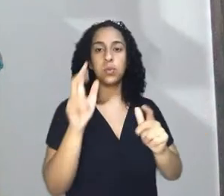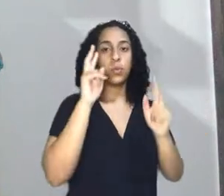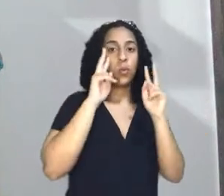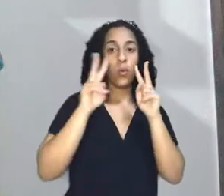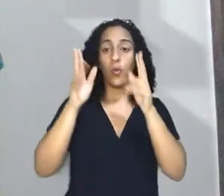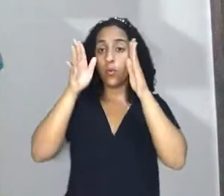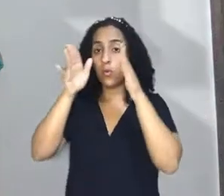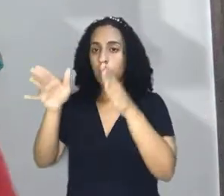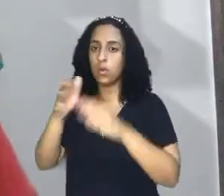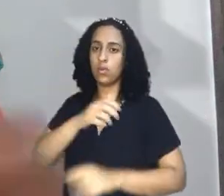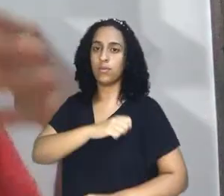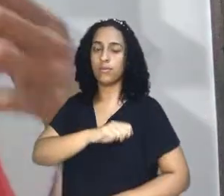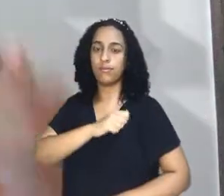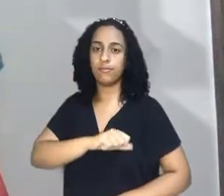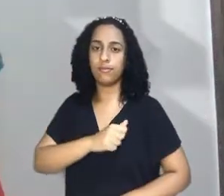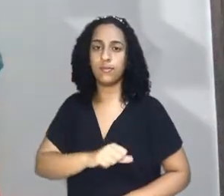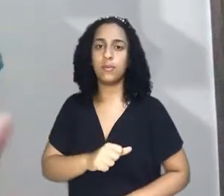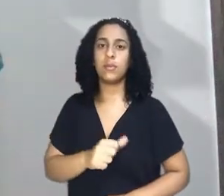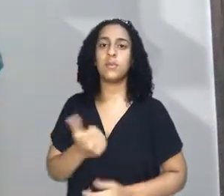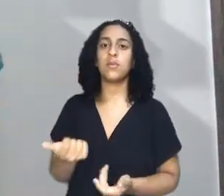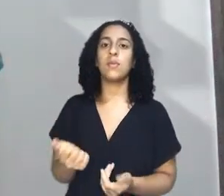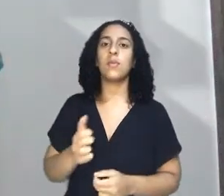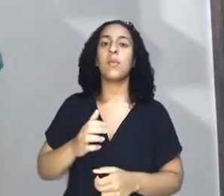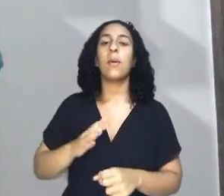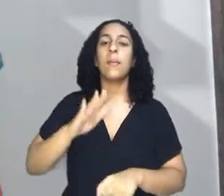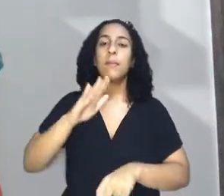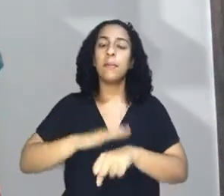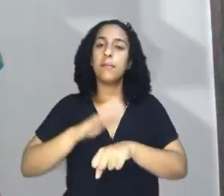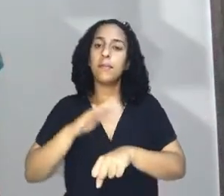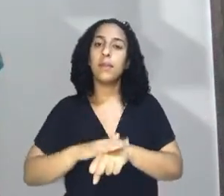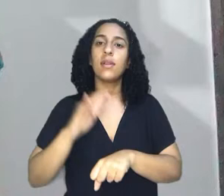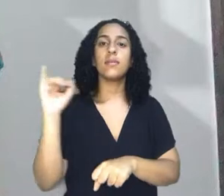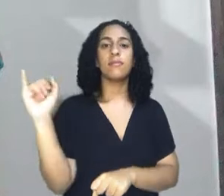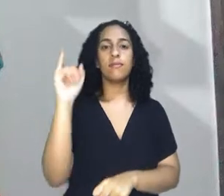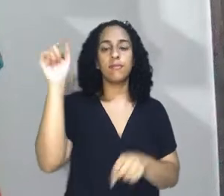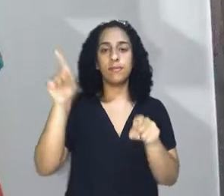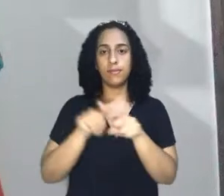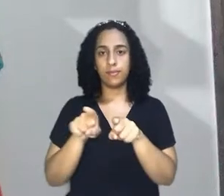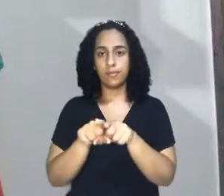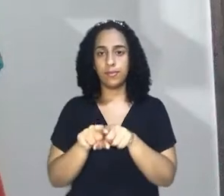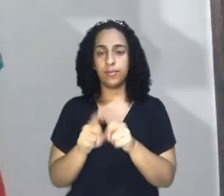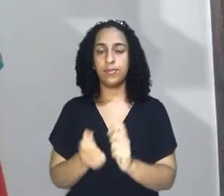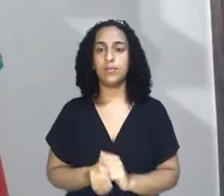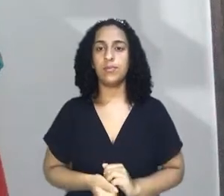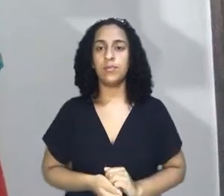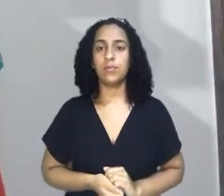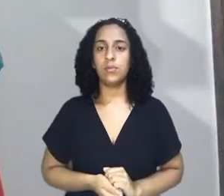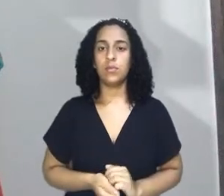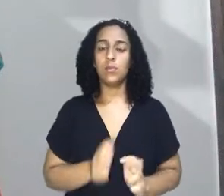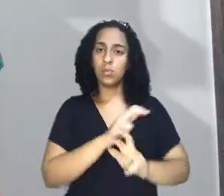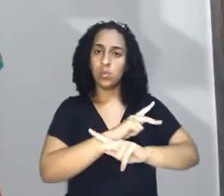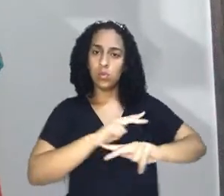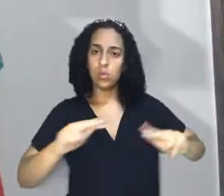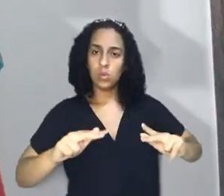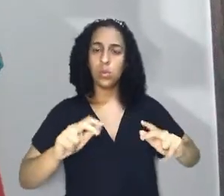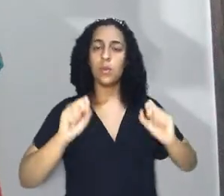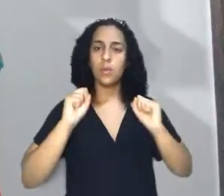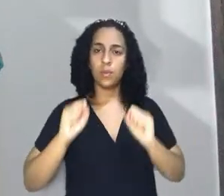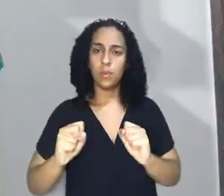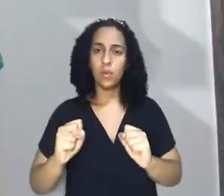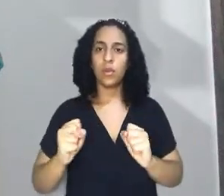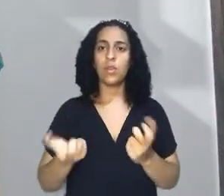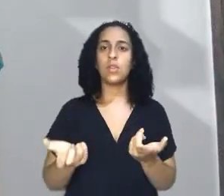protagonismo das mesmas como parte fundamental desse processo. Por ser múltipla e diversa, podemos, assim,